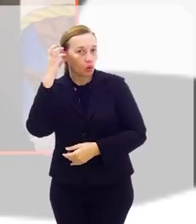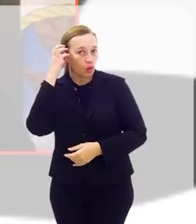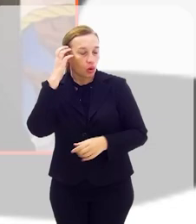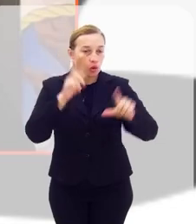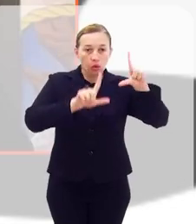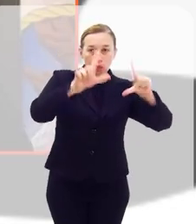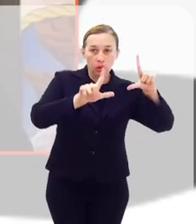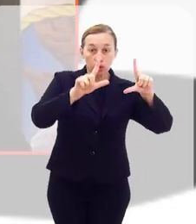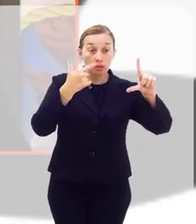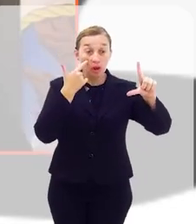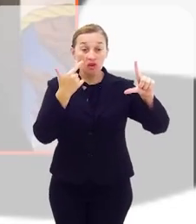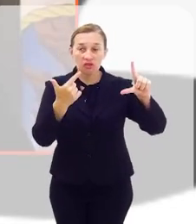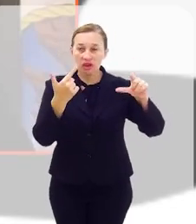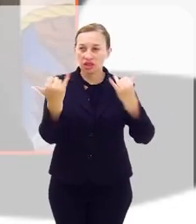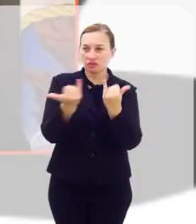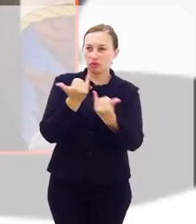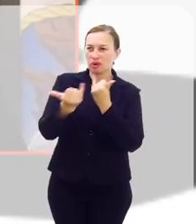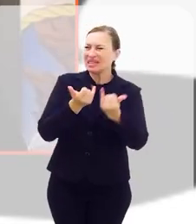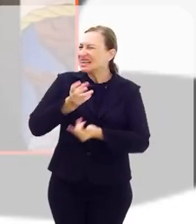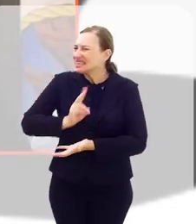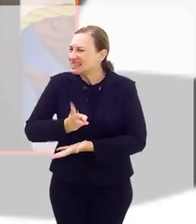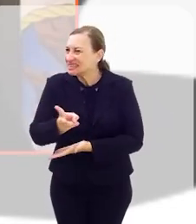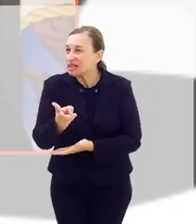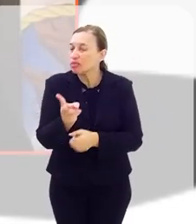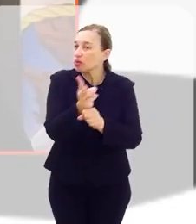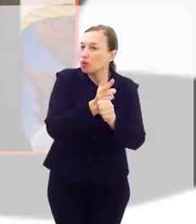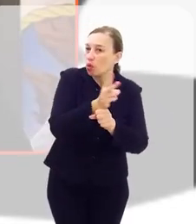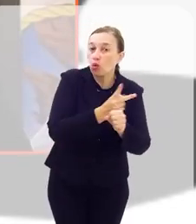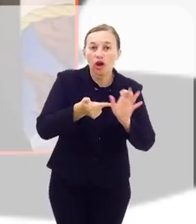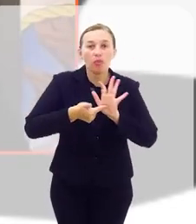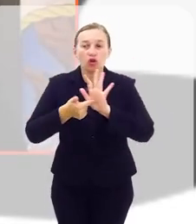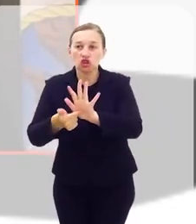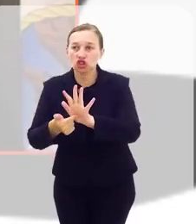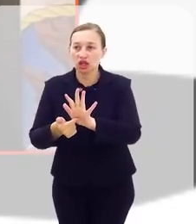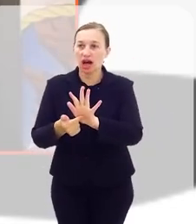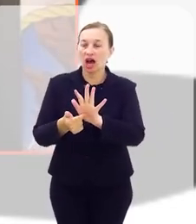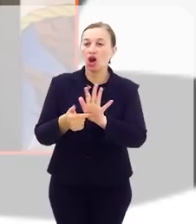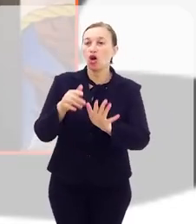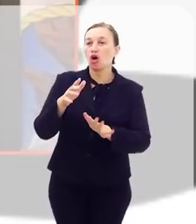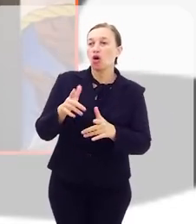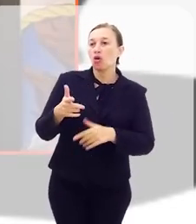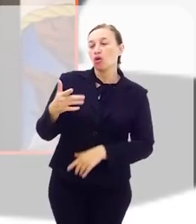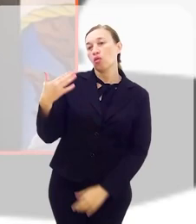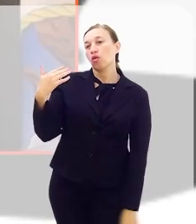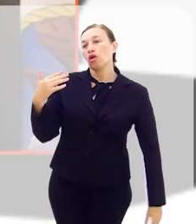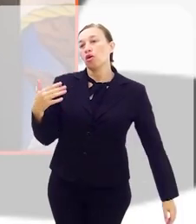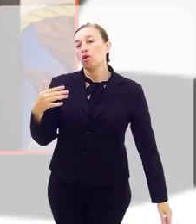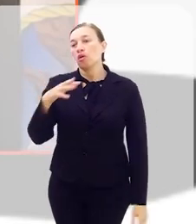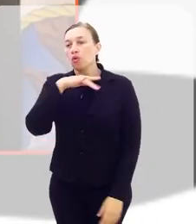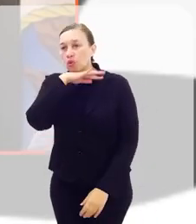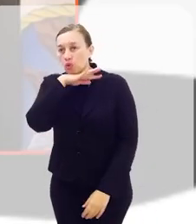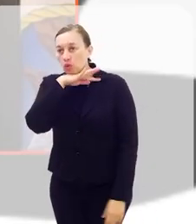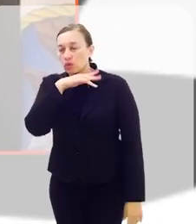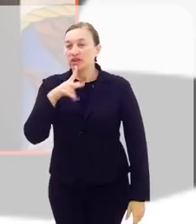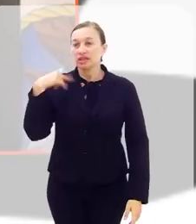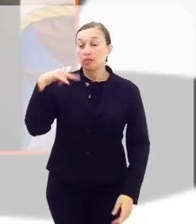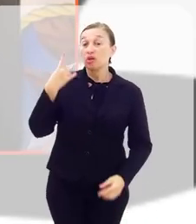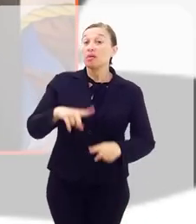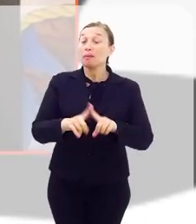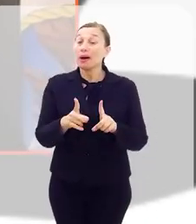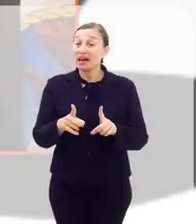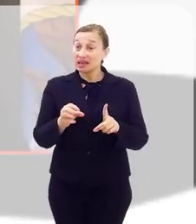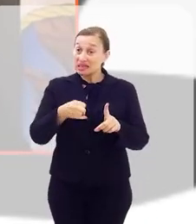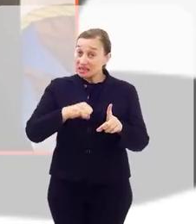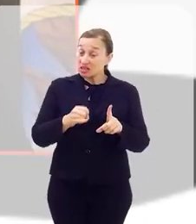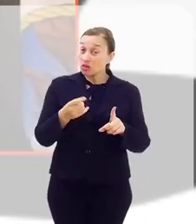rádio, a TV para ouvir os noticiários, sempre procuram mostrar o lado negativo da política. Então, se